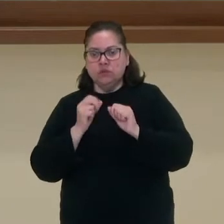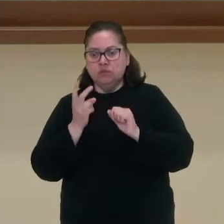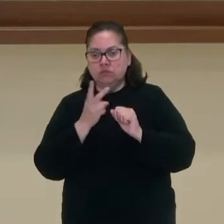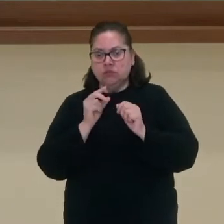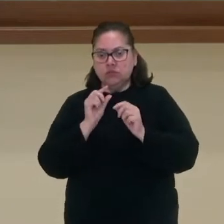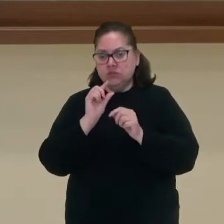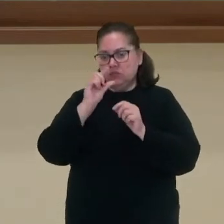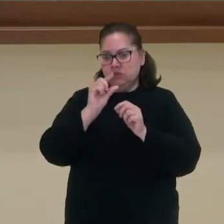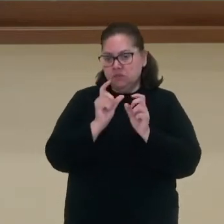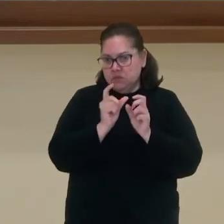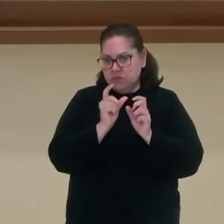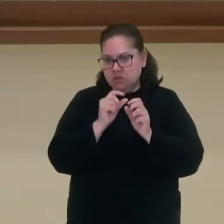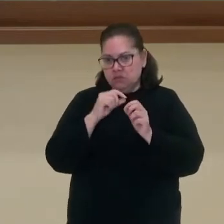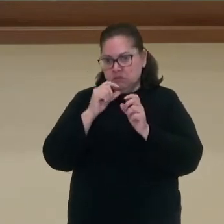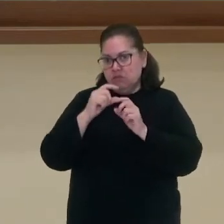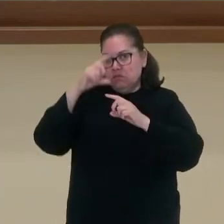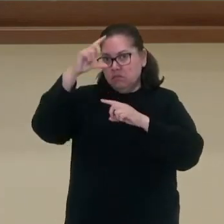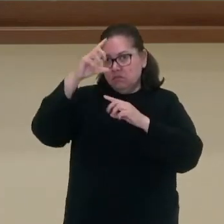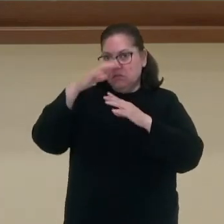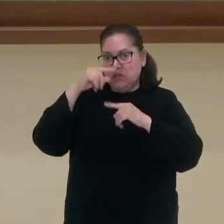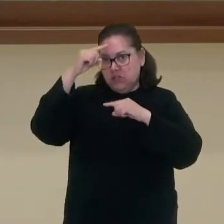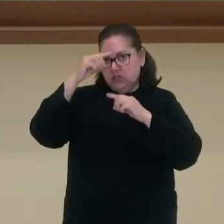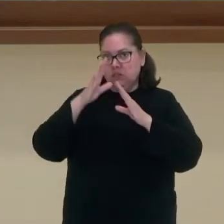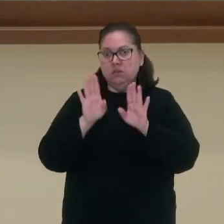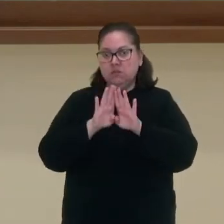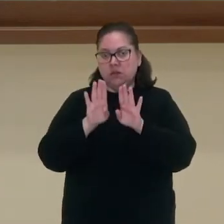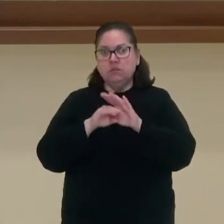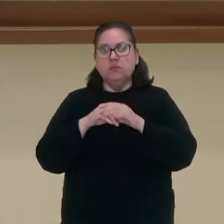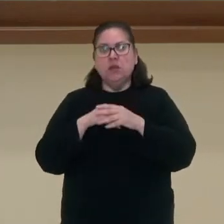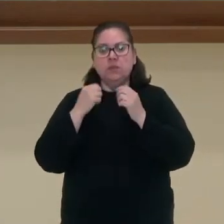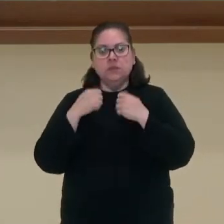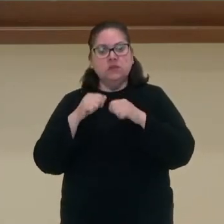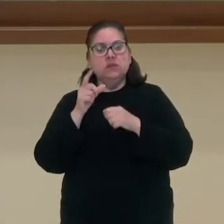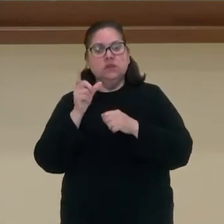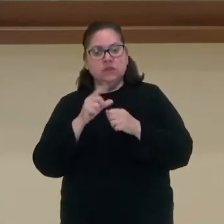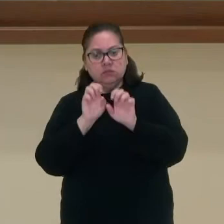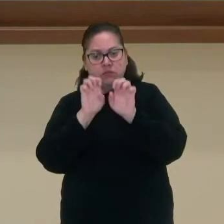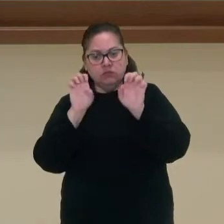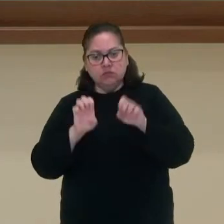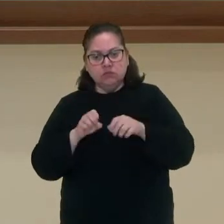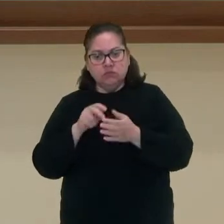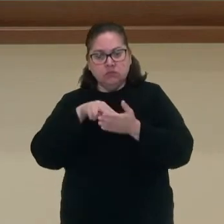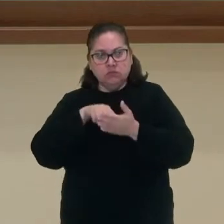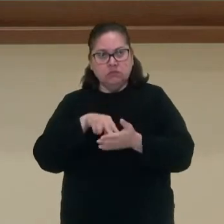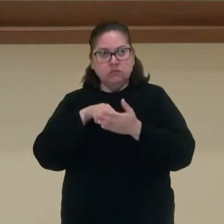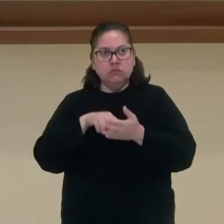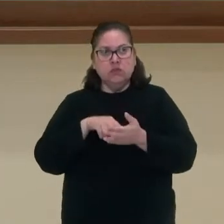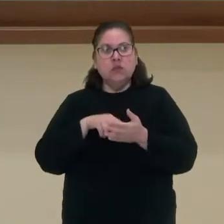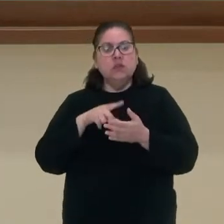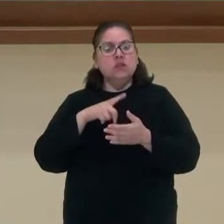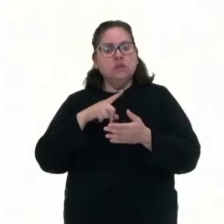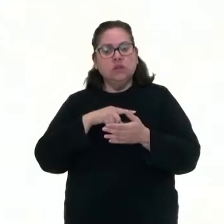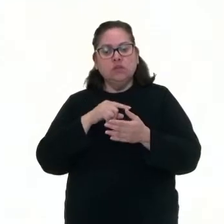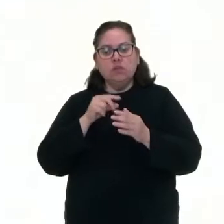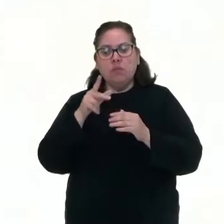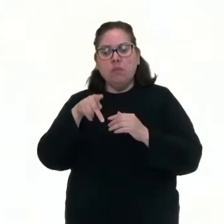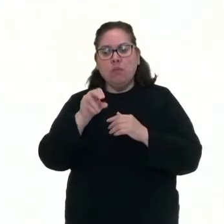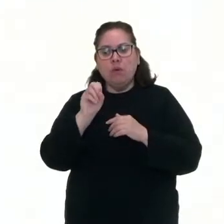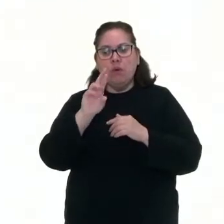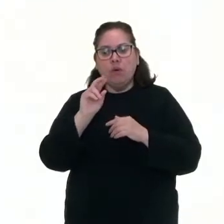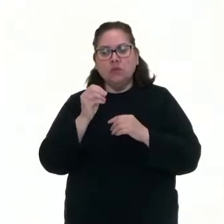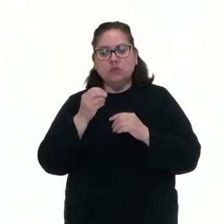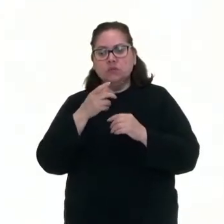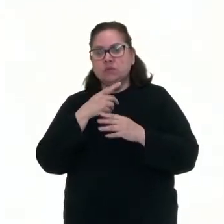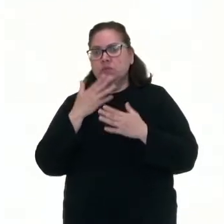centímetros, quanto poríferos de dois metros. Então, preciso ter uma estrutura de sustentação. E eu tenho os poros, por onde